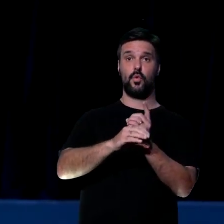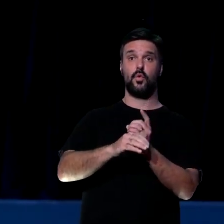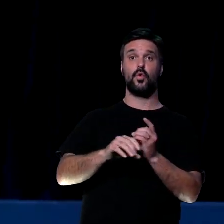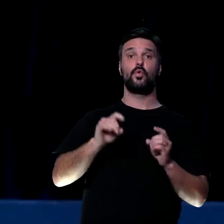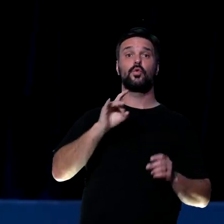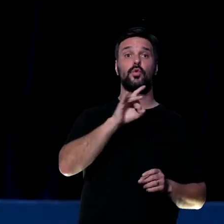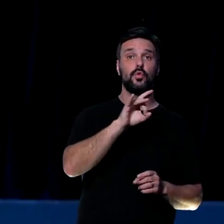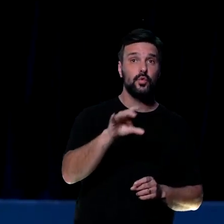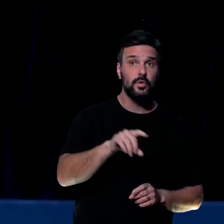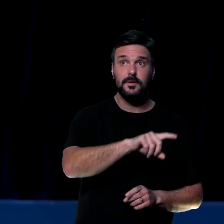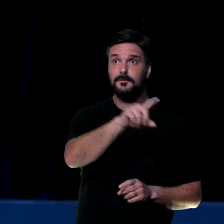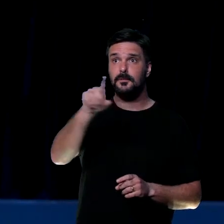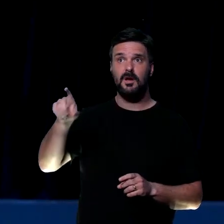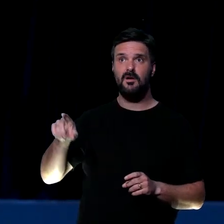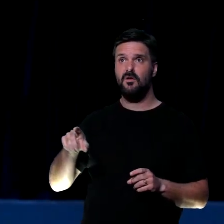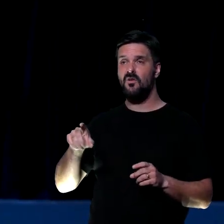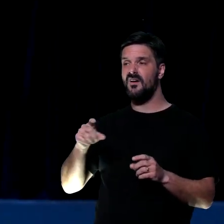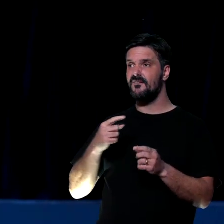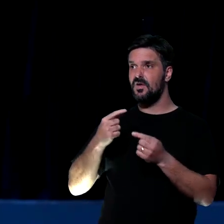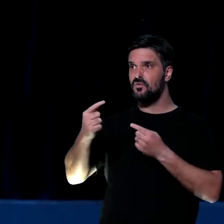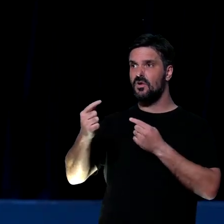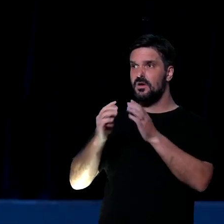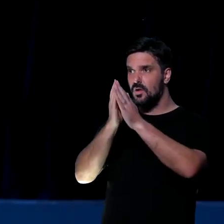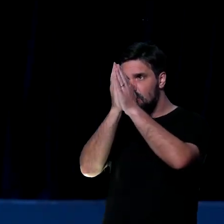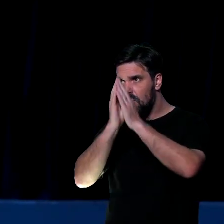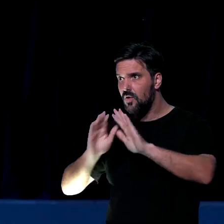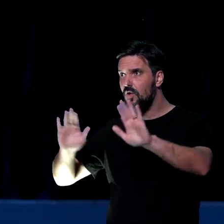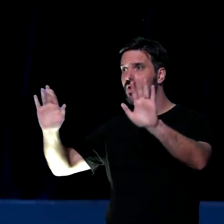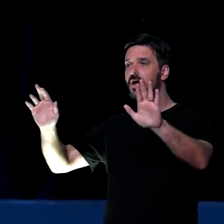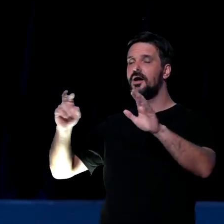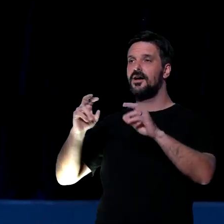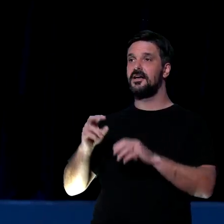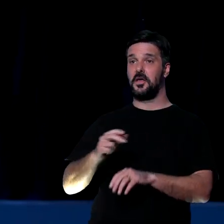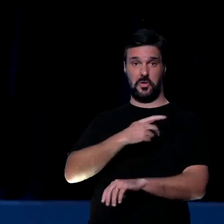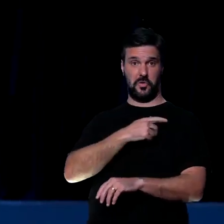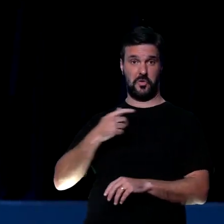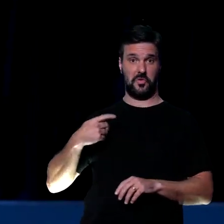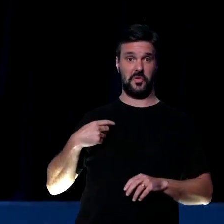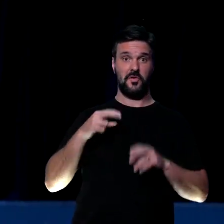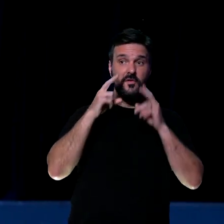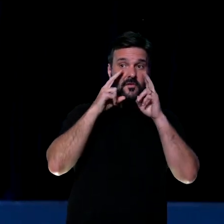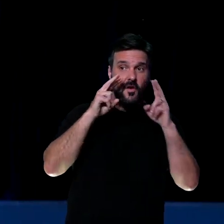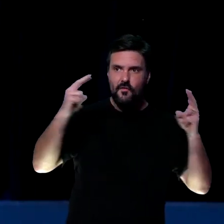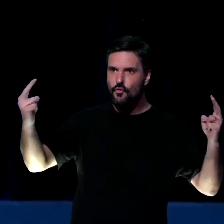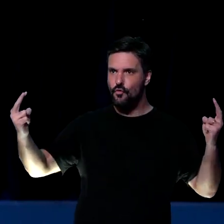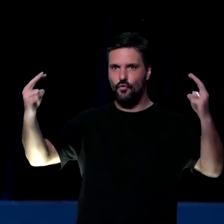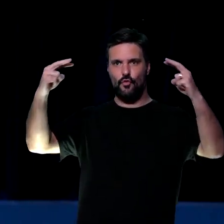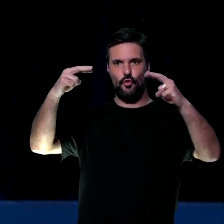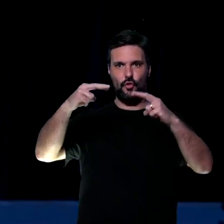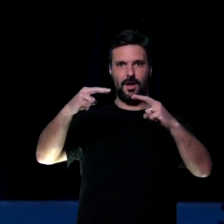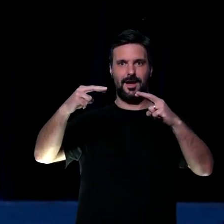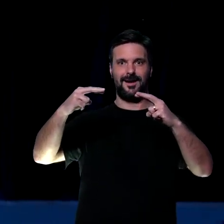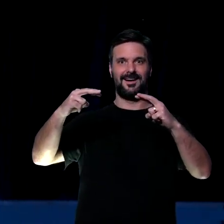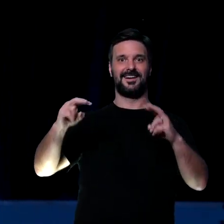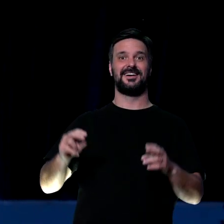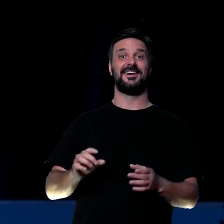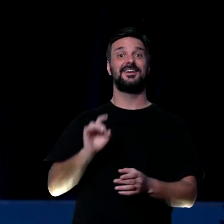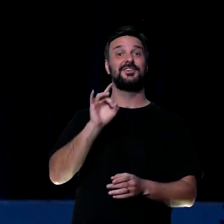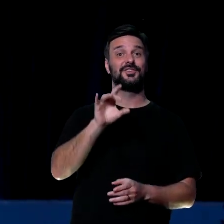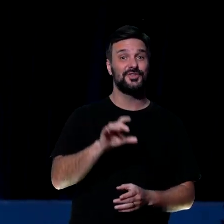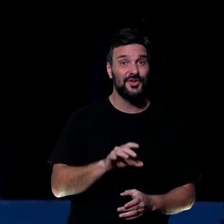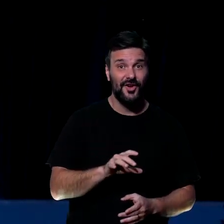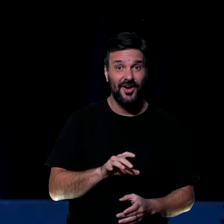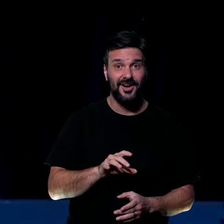interage tanto durante o culto. É ou não é? A não ser quando o pastor fala, olha para a pessoa do lado, é a interação que você tem. Por isso que a gente faz, entendeu?